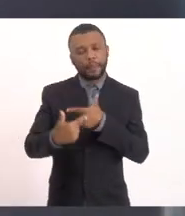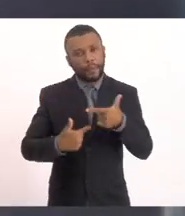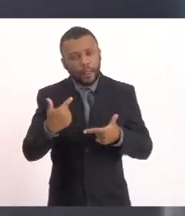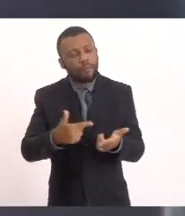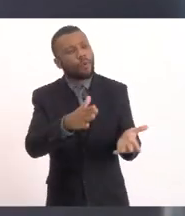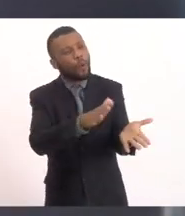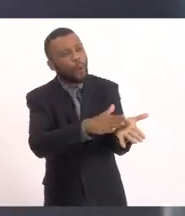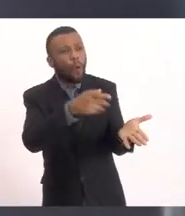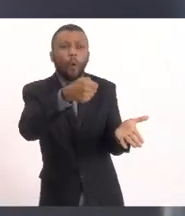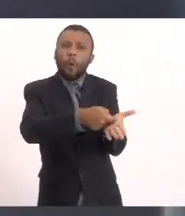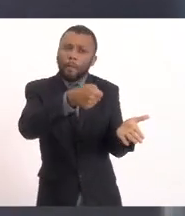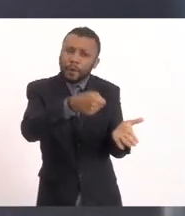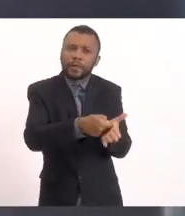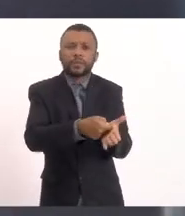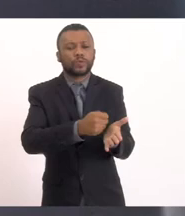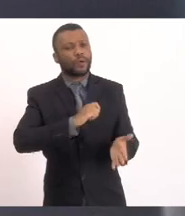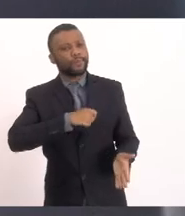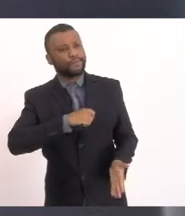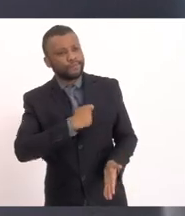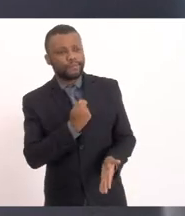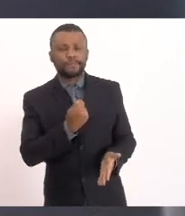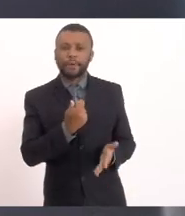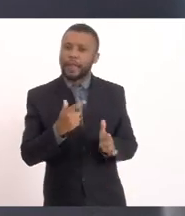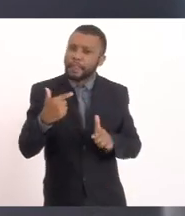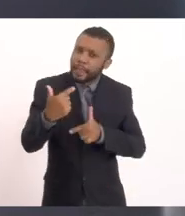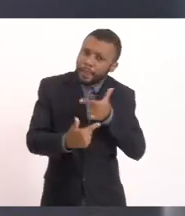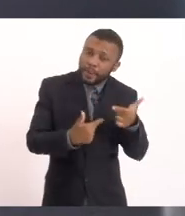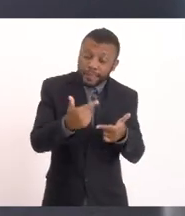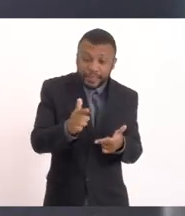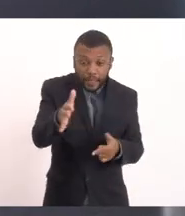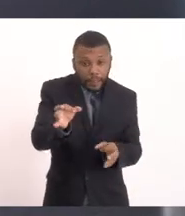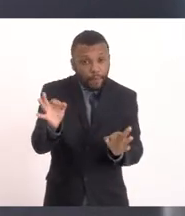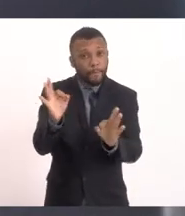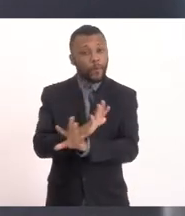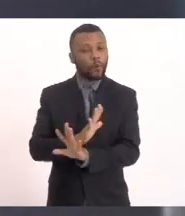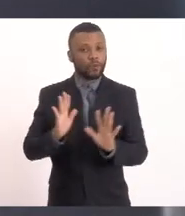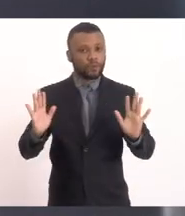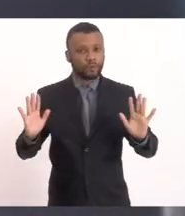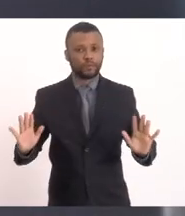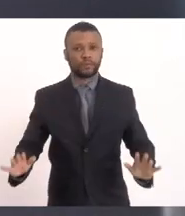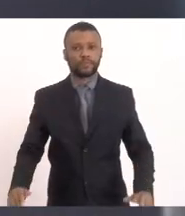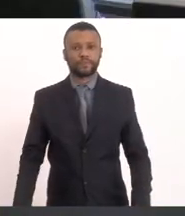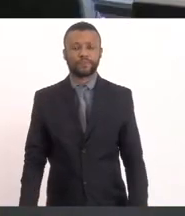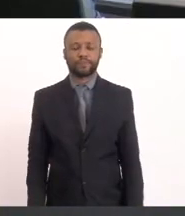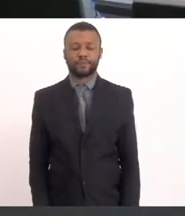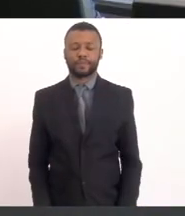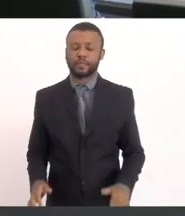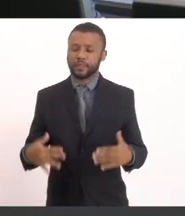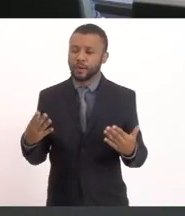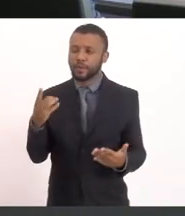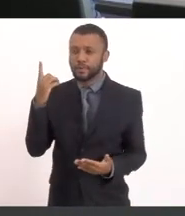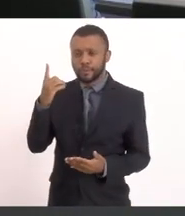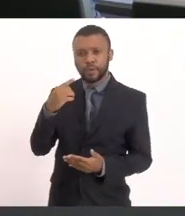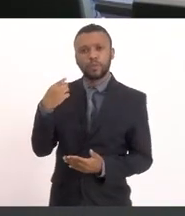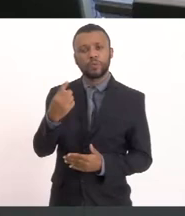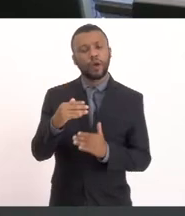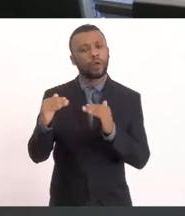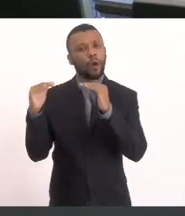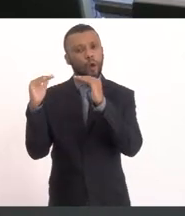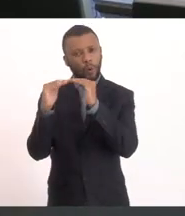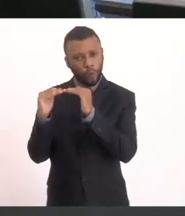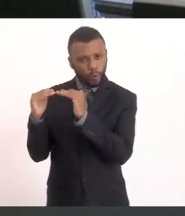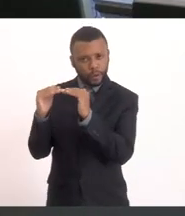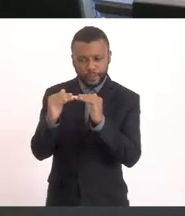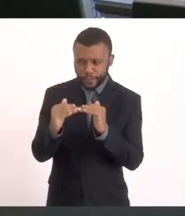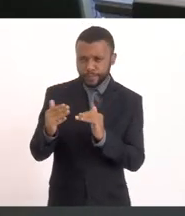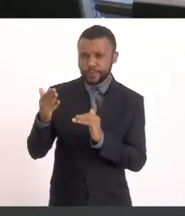fiscalizando Batendo em ponta de faca O que já era para estar pronto Então deputado Nós aqui do INEA Também concordamos Com o